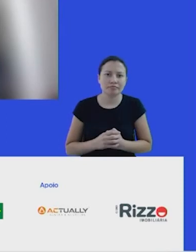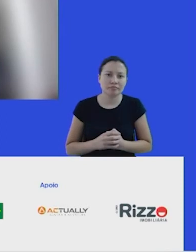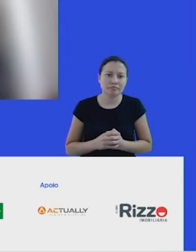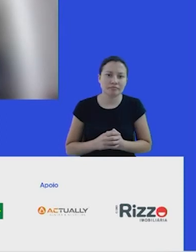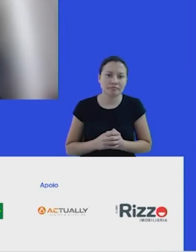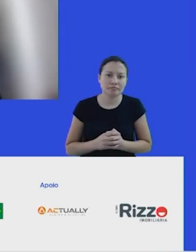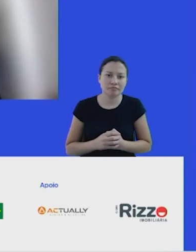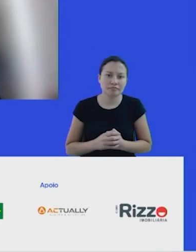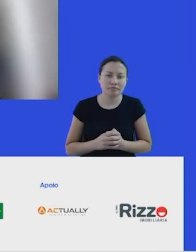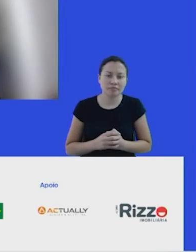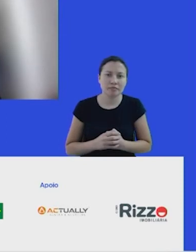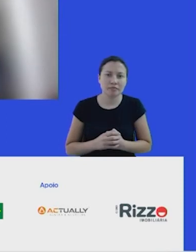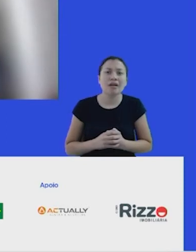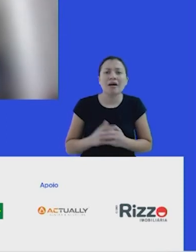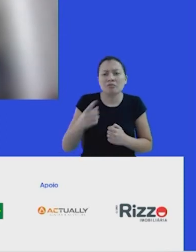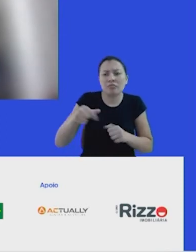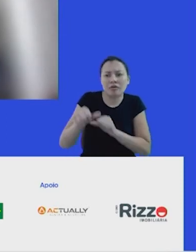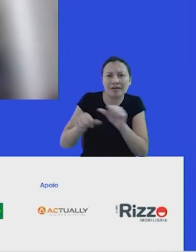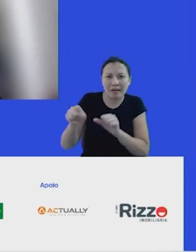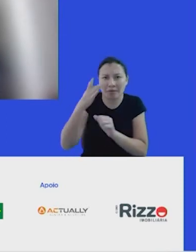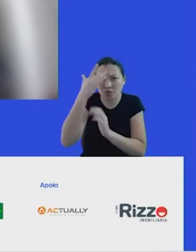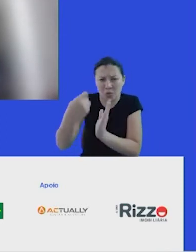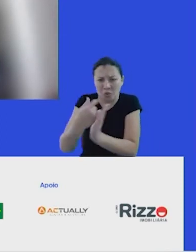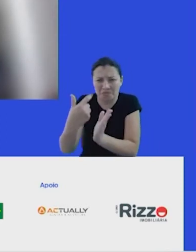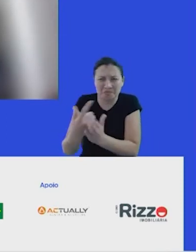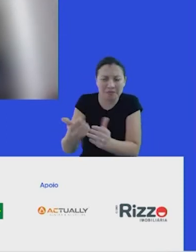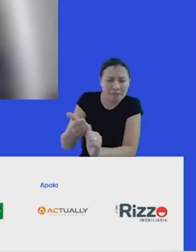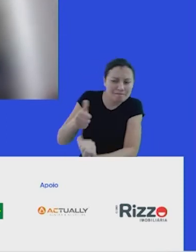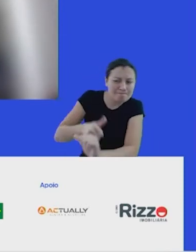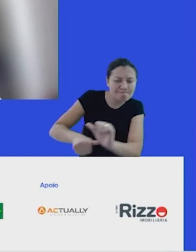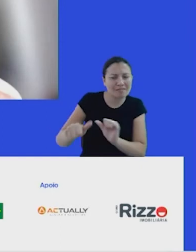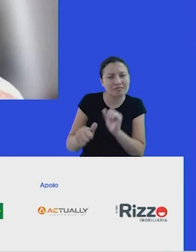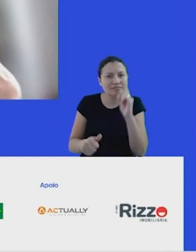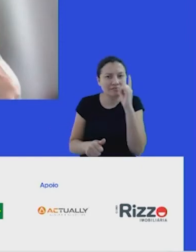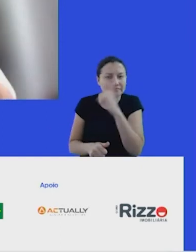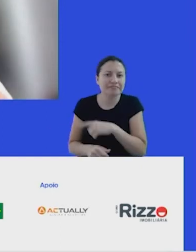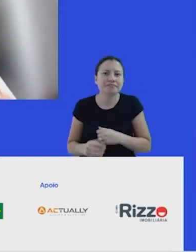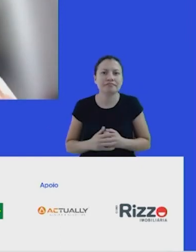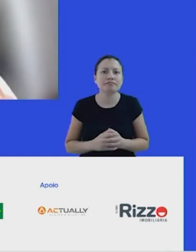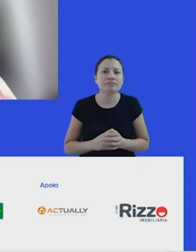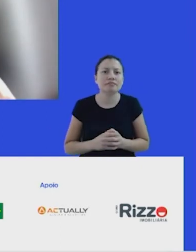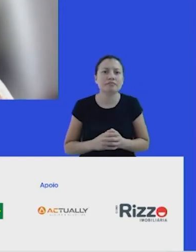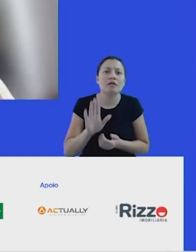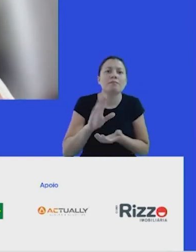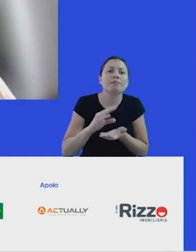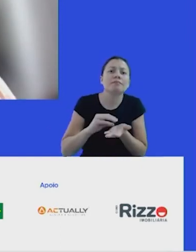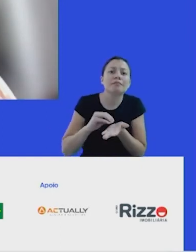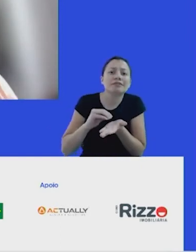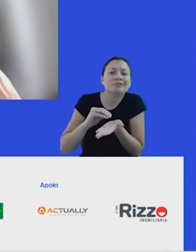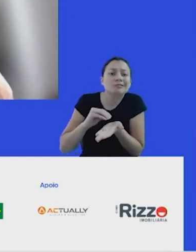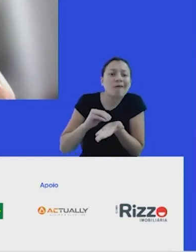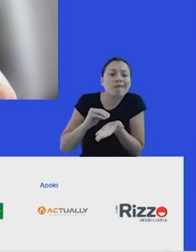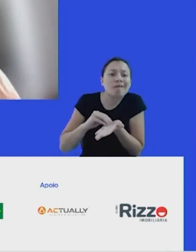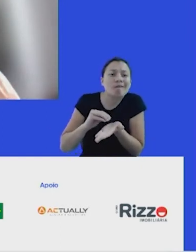consumidor. Então, assim, como é que você vê, assim, essa questão? O que falta para o ESD, de fato,